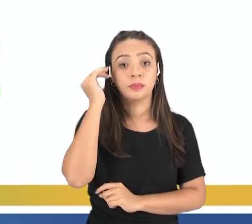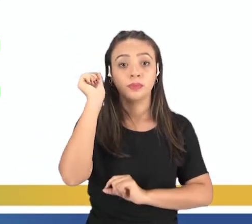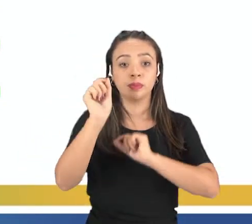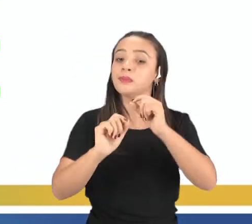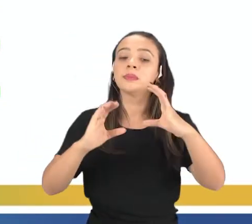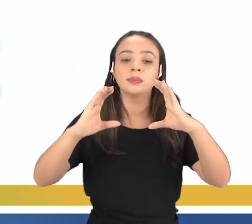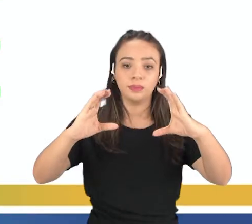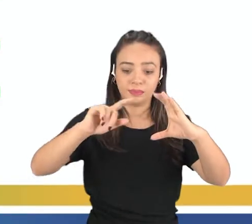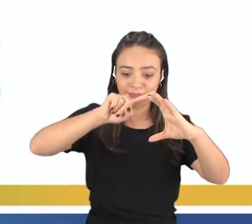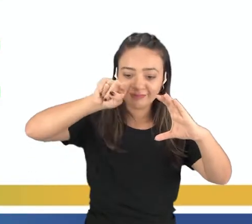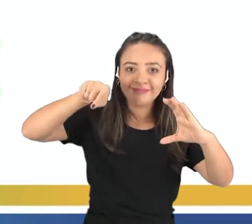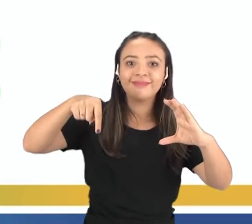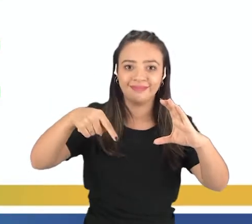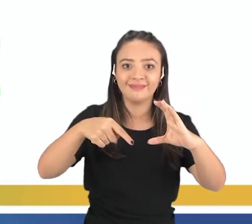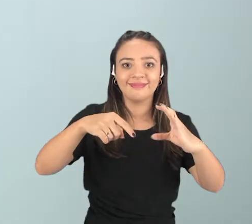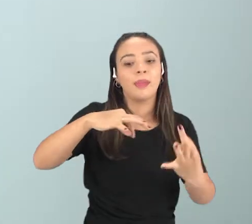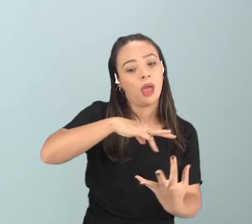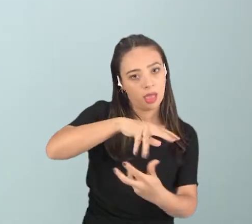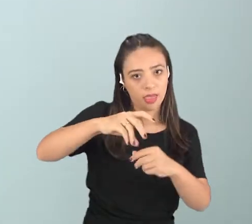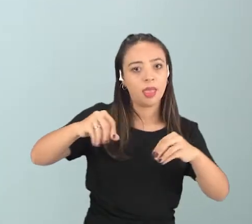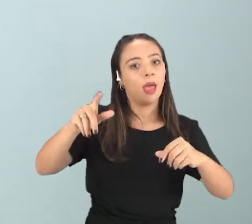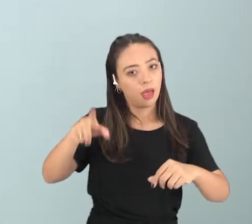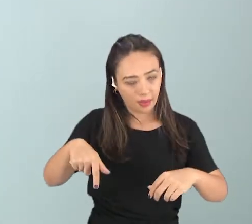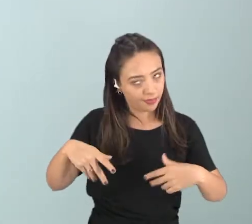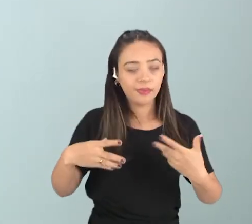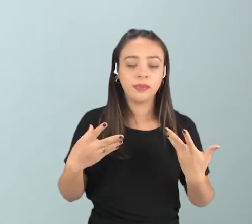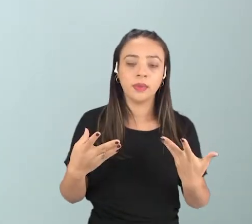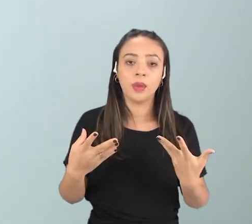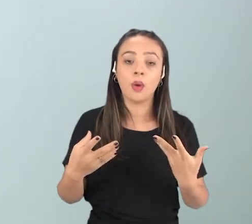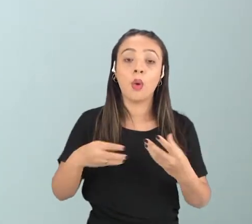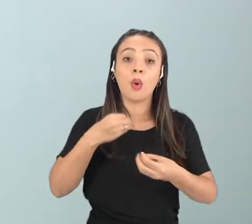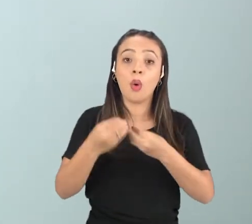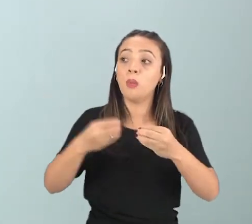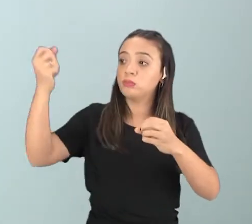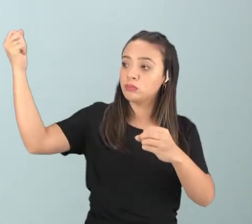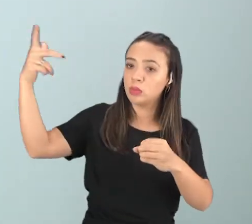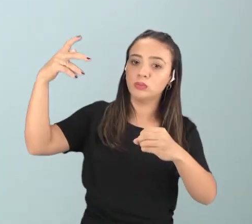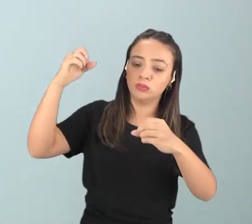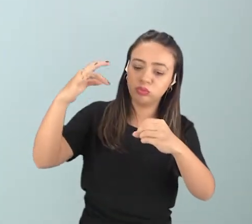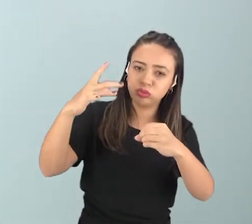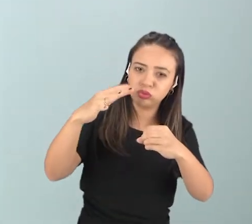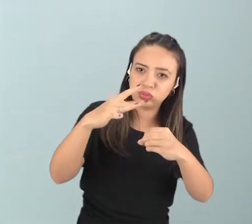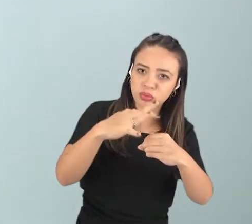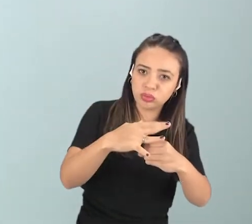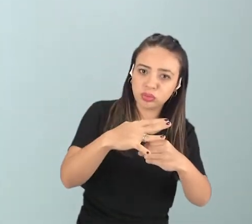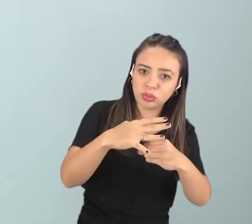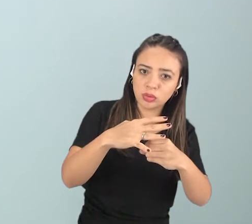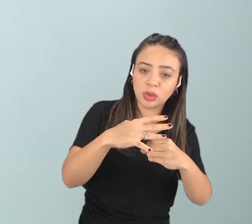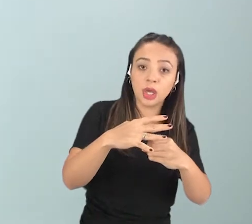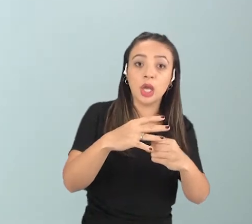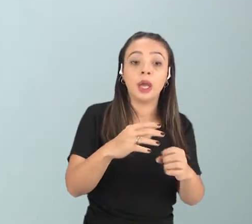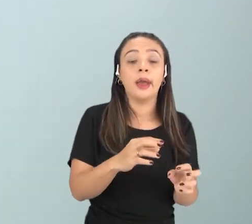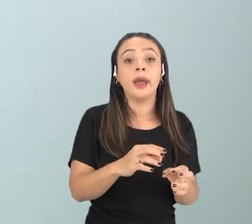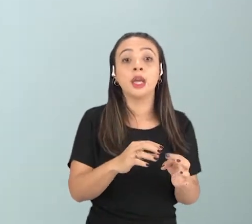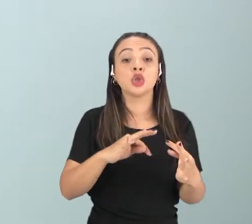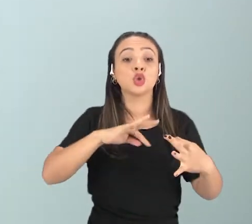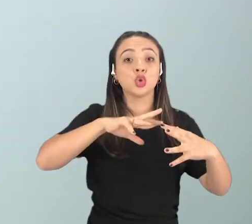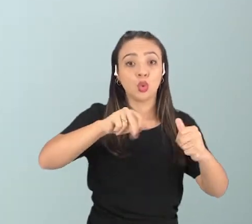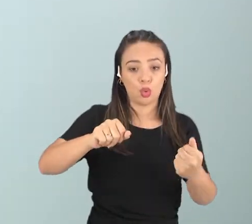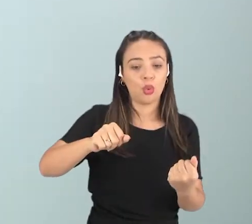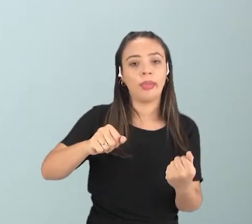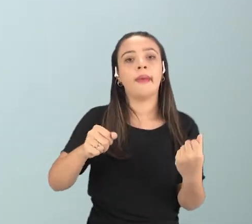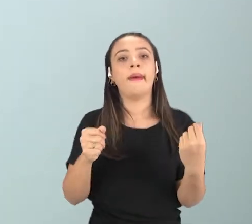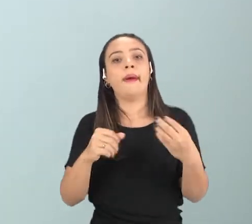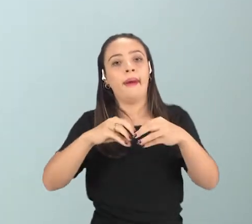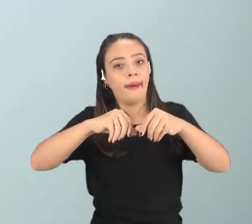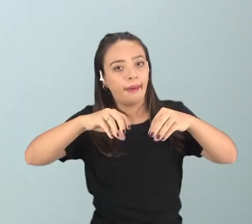esfera, né? A Terra é uma esfera. Então, a maneira com que os raios solares atingem diferentes partes dessa esfera são diferentes,